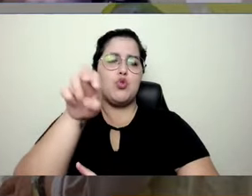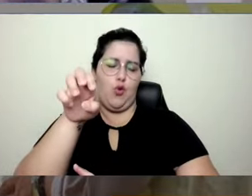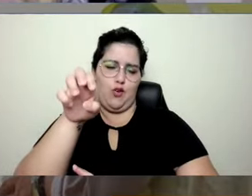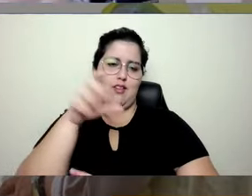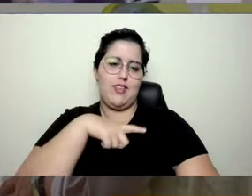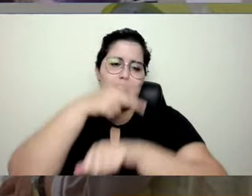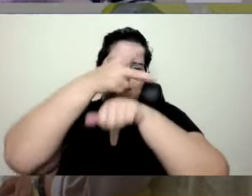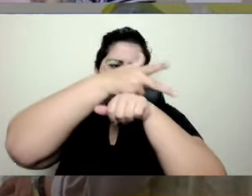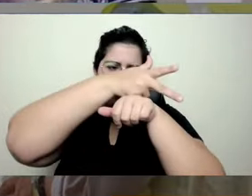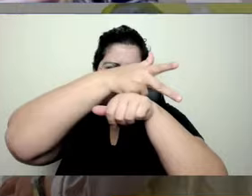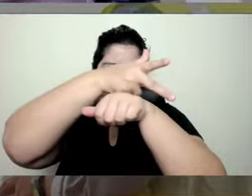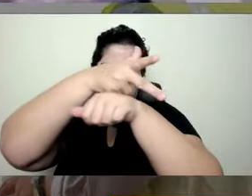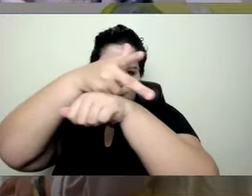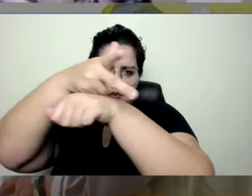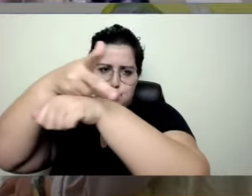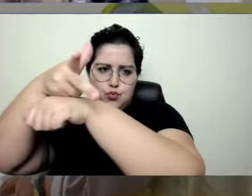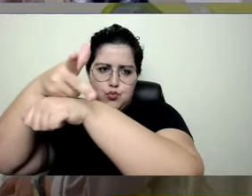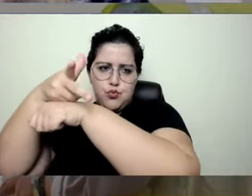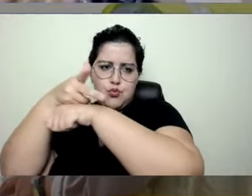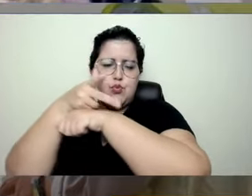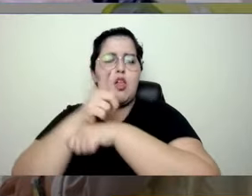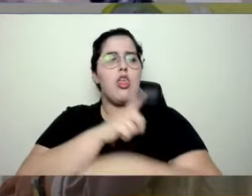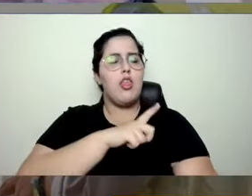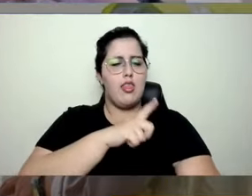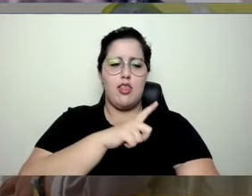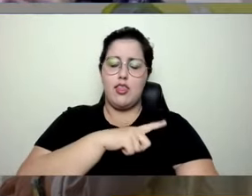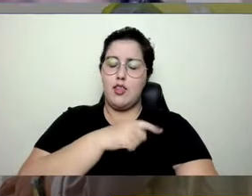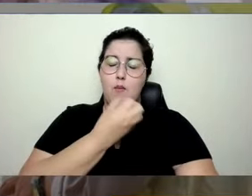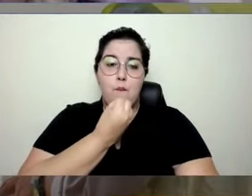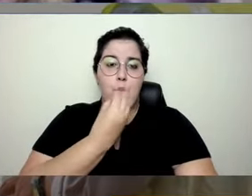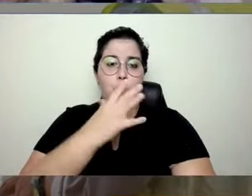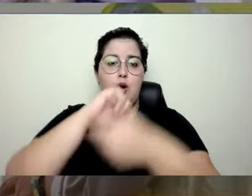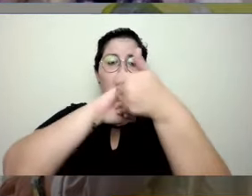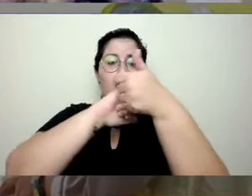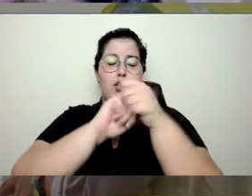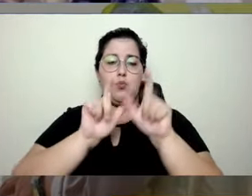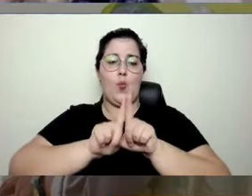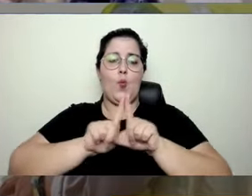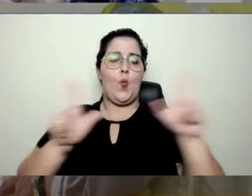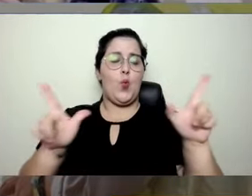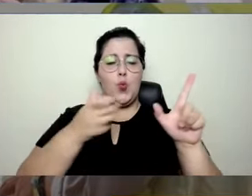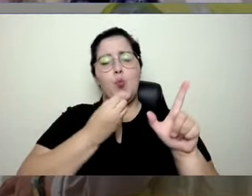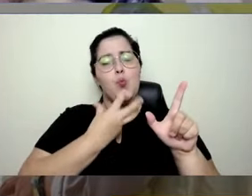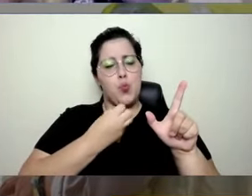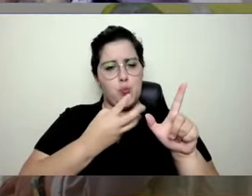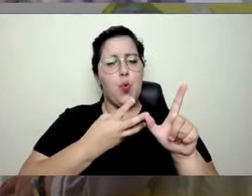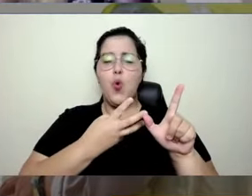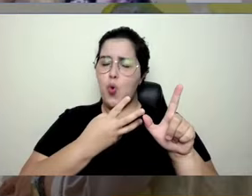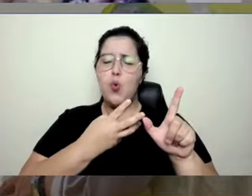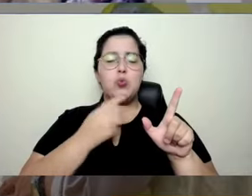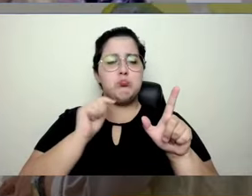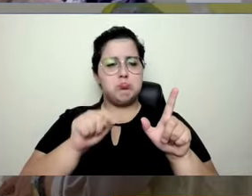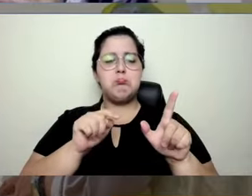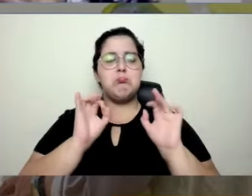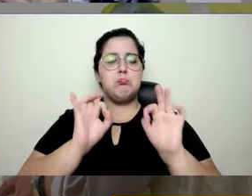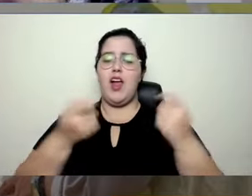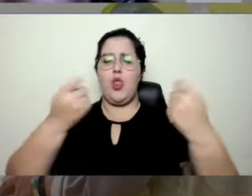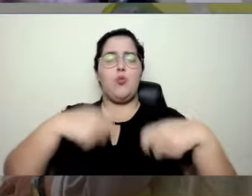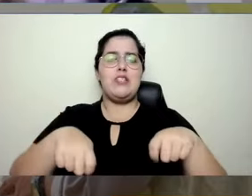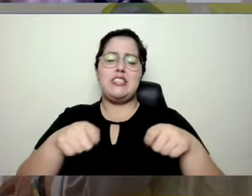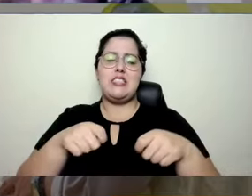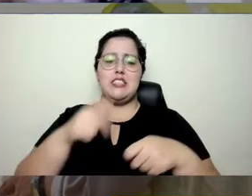câmera, com uma qualidade absurda, que não precisam de grande habilidade para a gente poder pilotar.